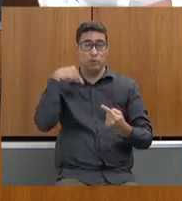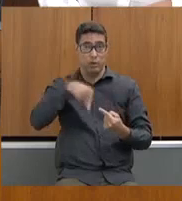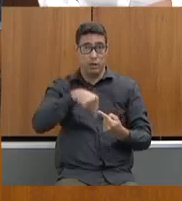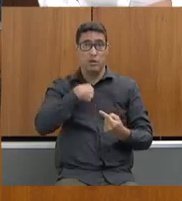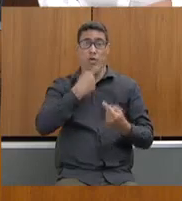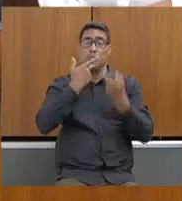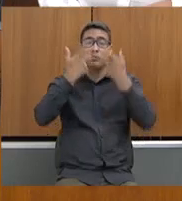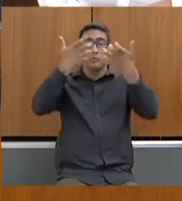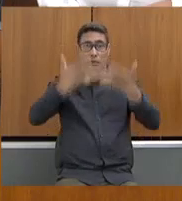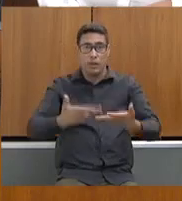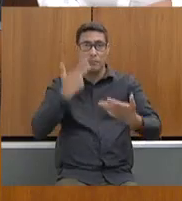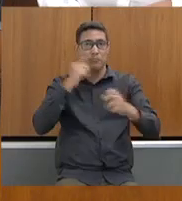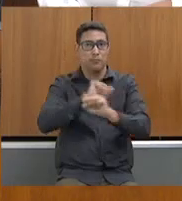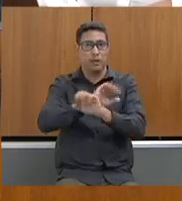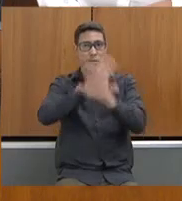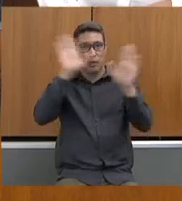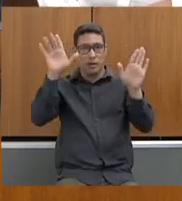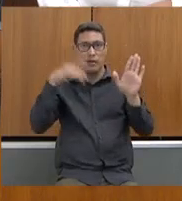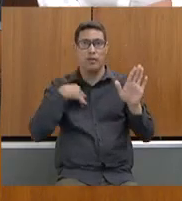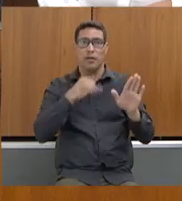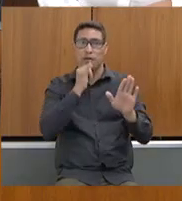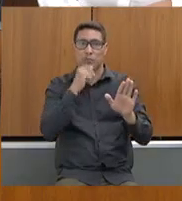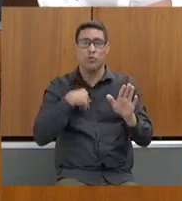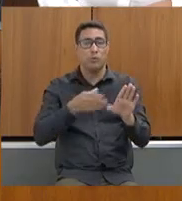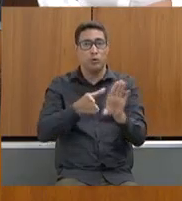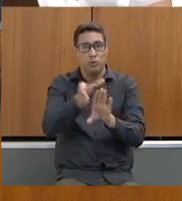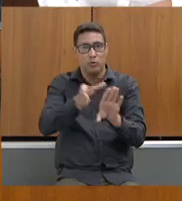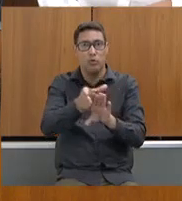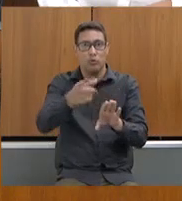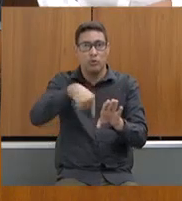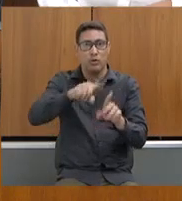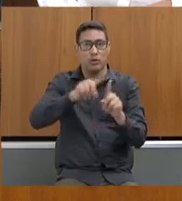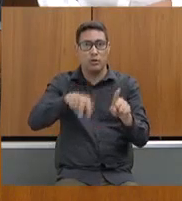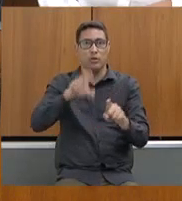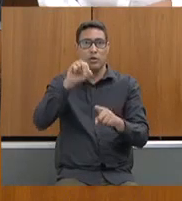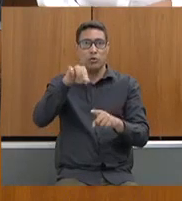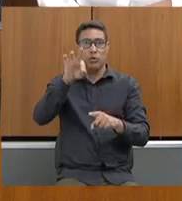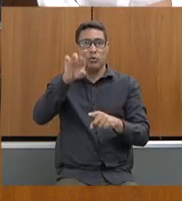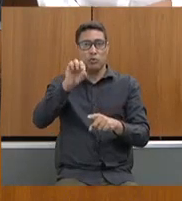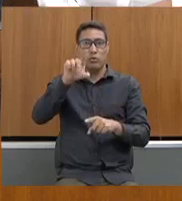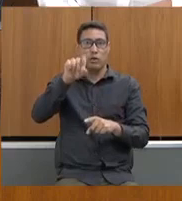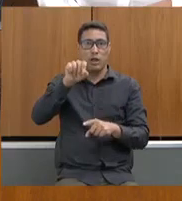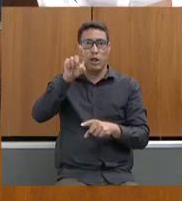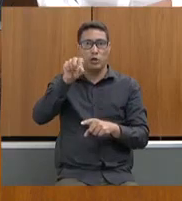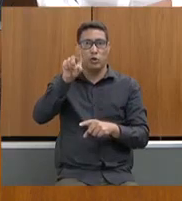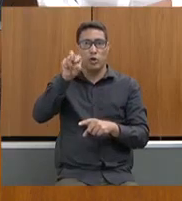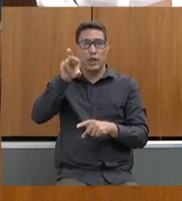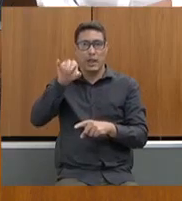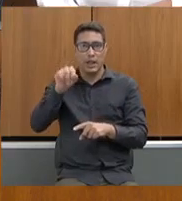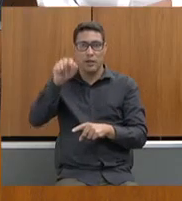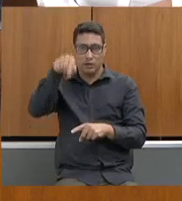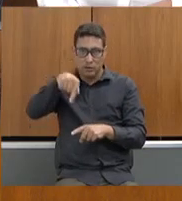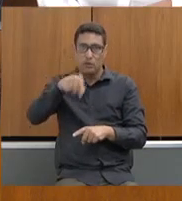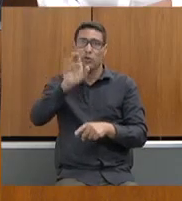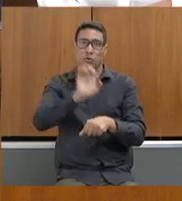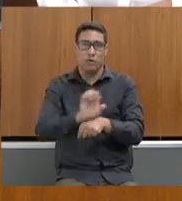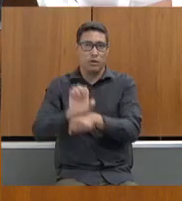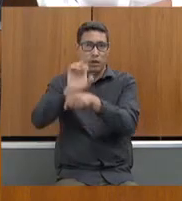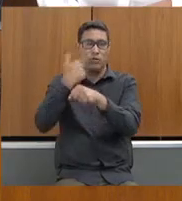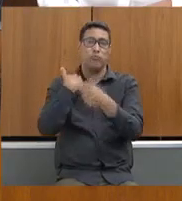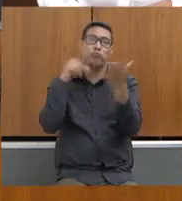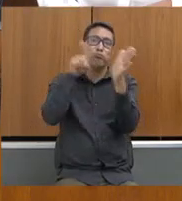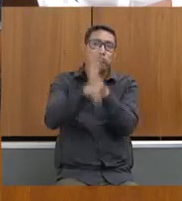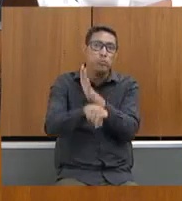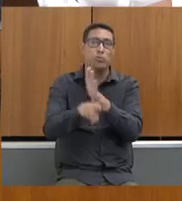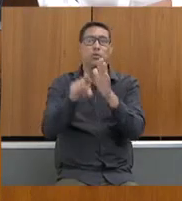só para esclarecer, que, inclusive, por uma orientação da Controladoria Geral do Estado, quando eu perguntei